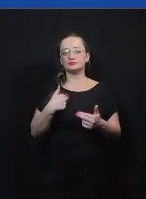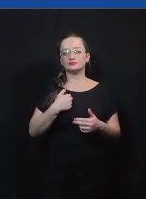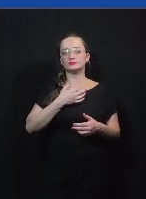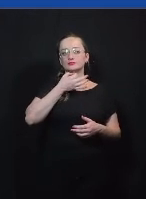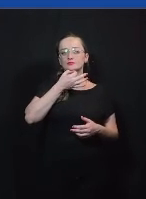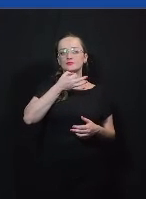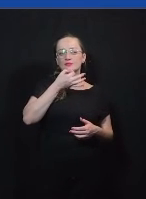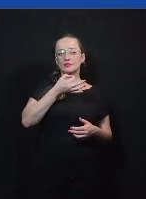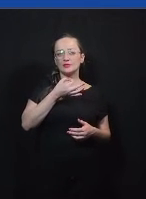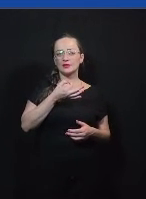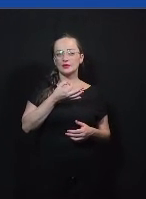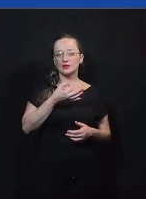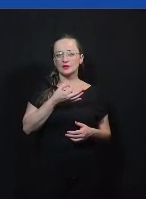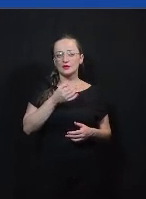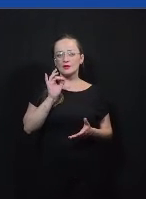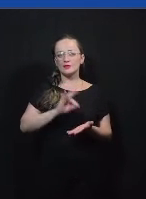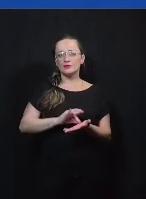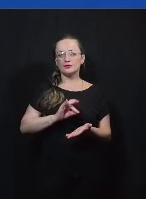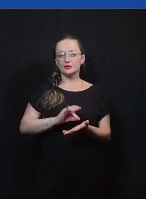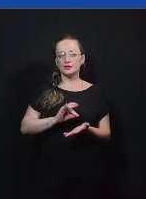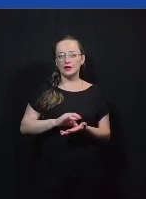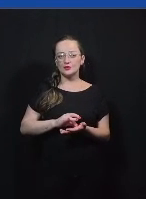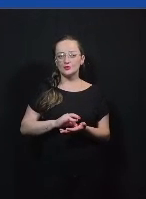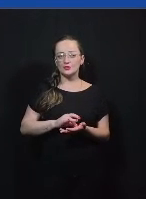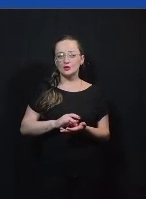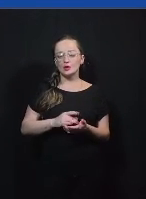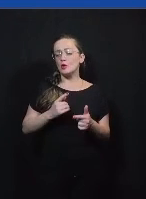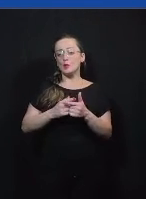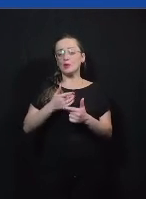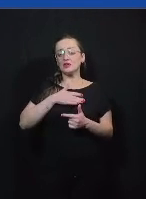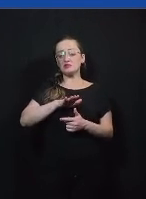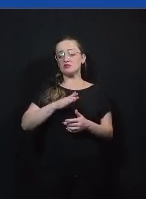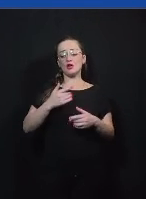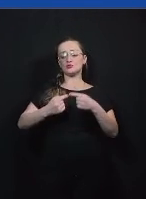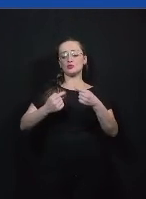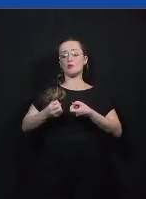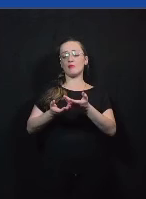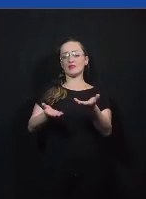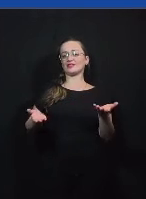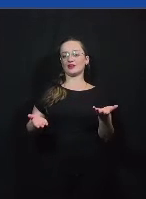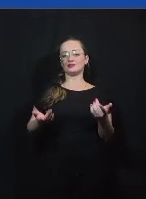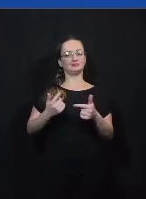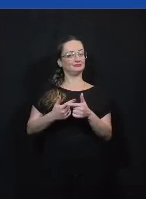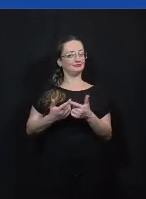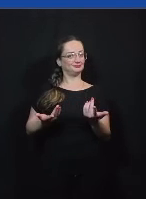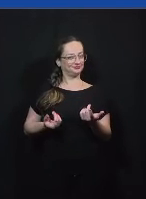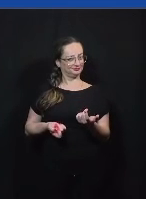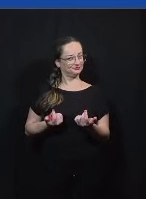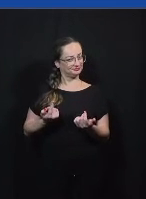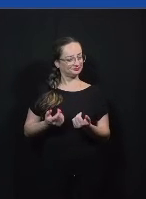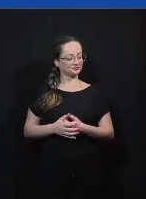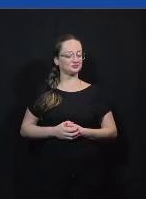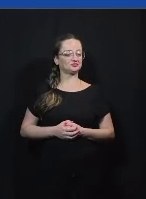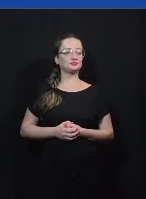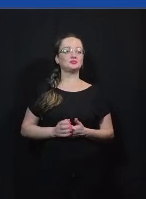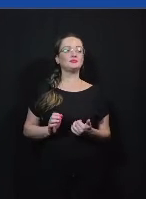embasamento de verdade por que você não gostaria de compartilhar aquilo ali então